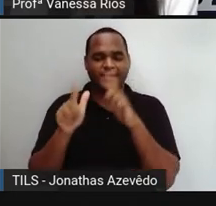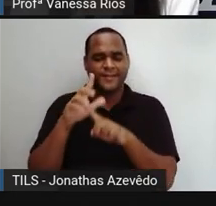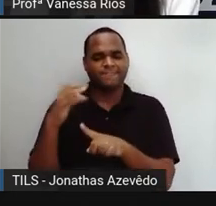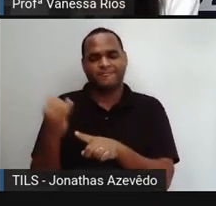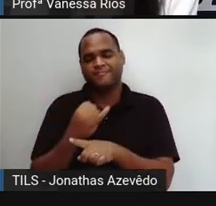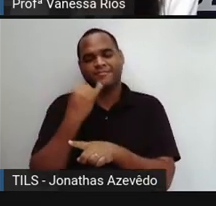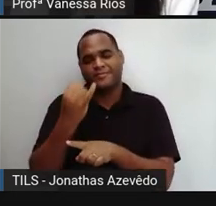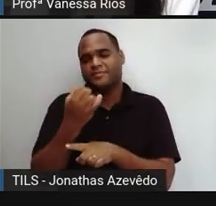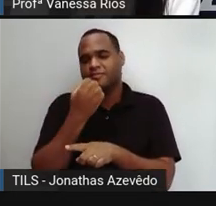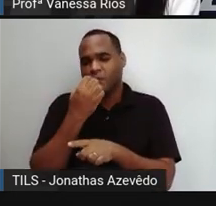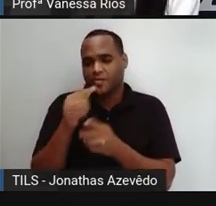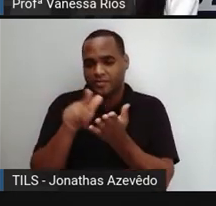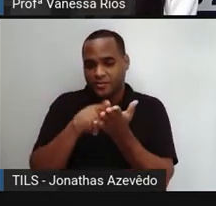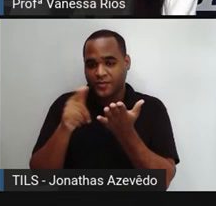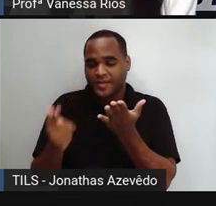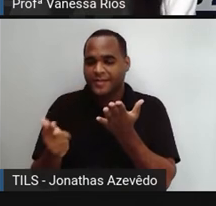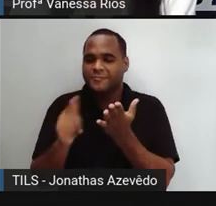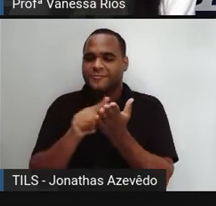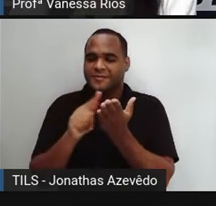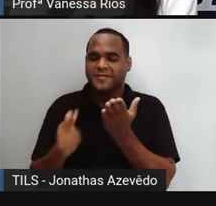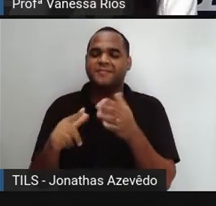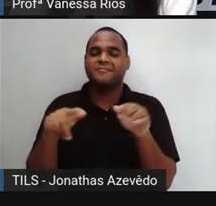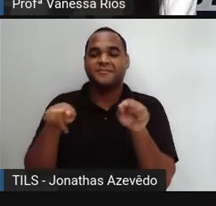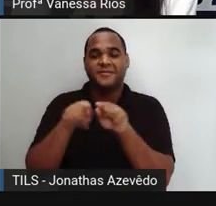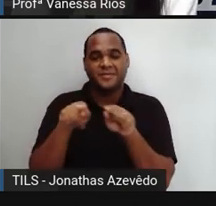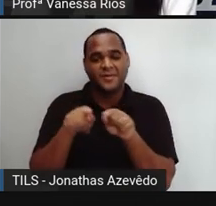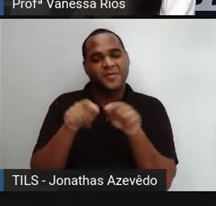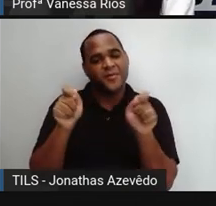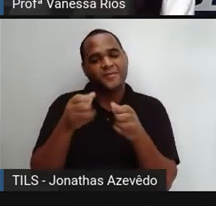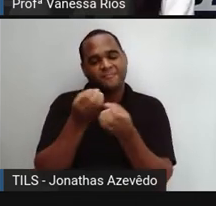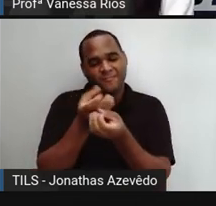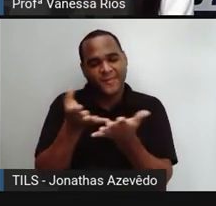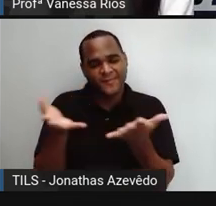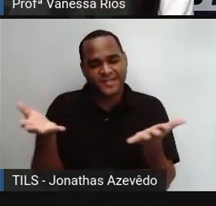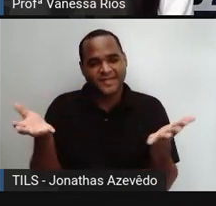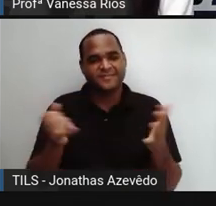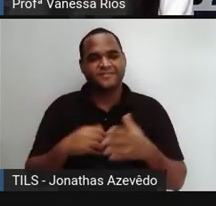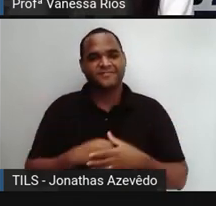importância para o jornalismo e também para a publicidade.